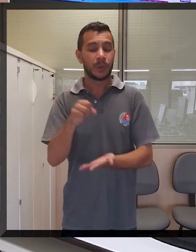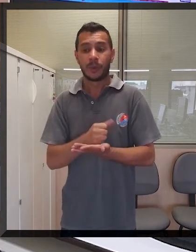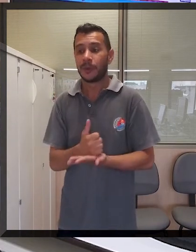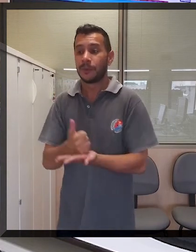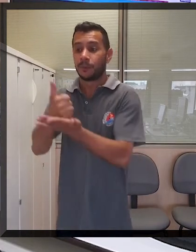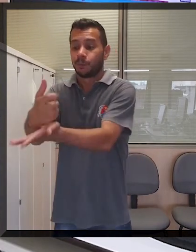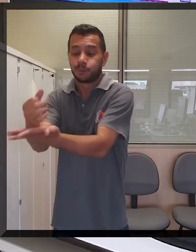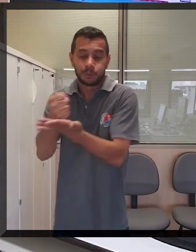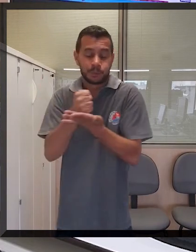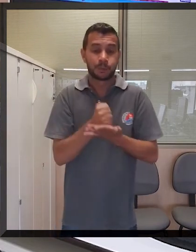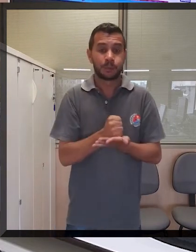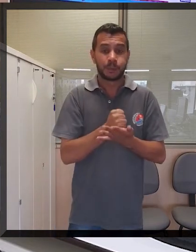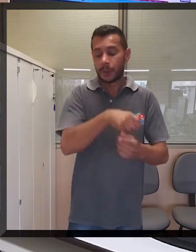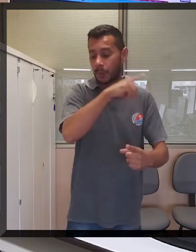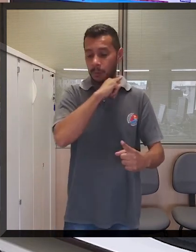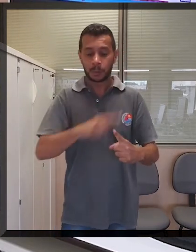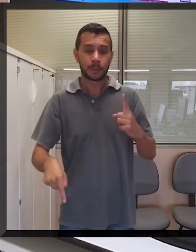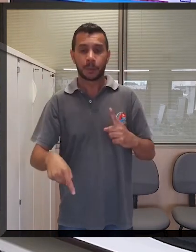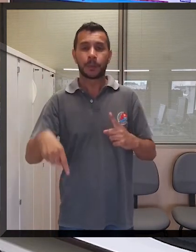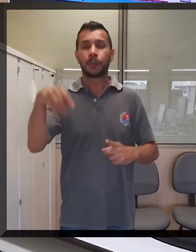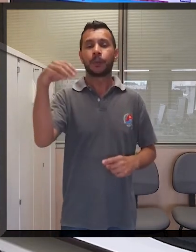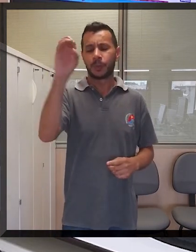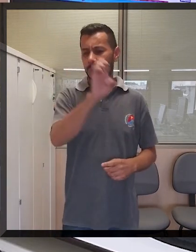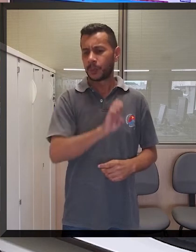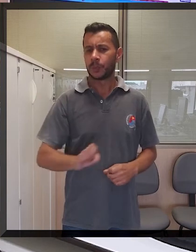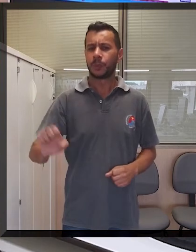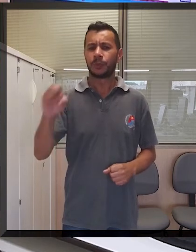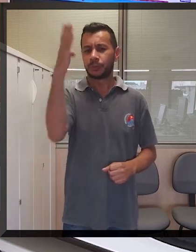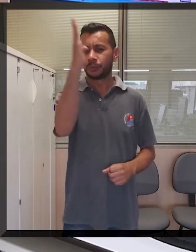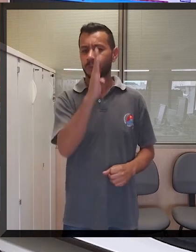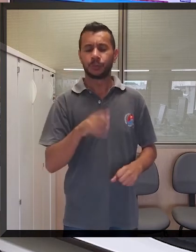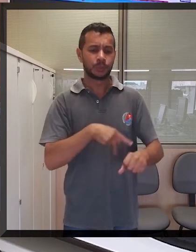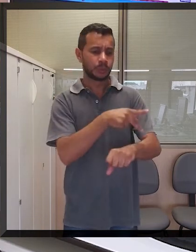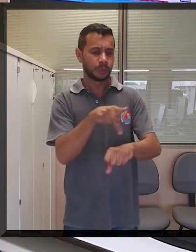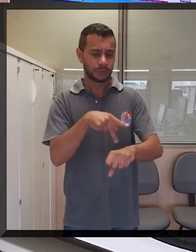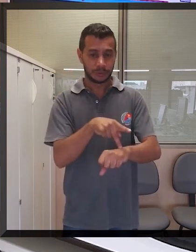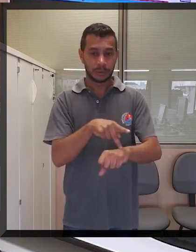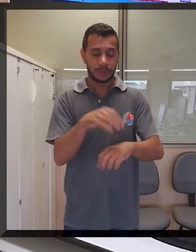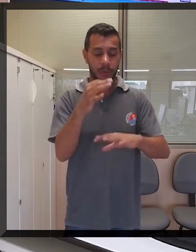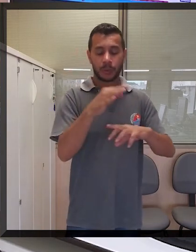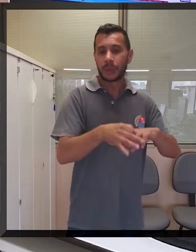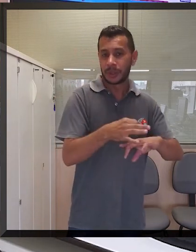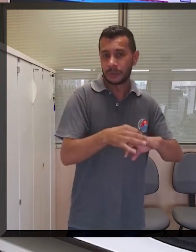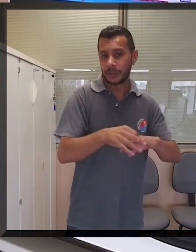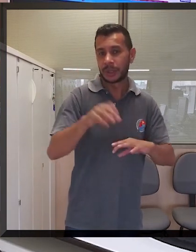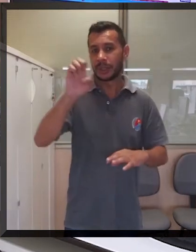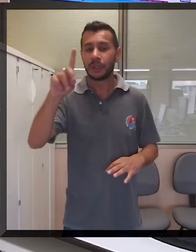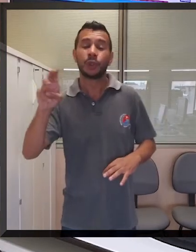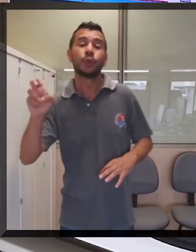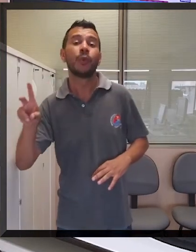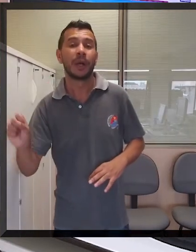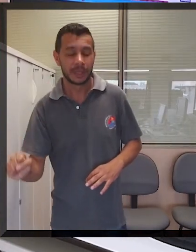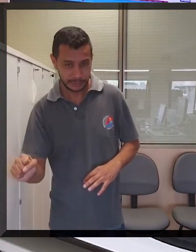exportação que é proibido nos demais estados do país. Para o advogado da Abreia, Leonardo Amarante, este